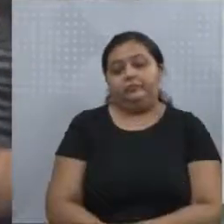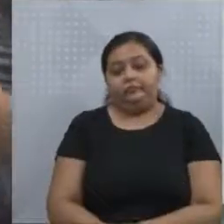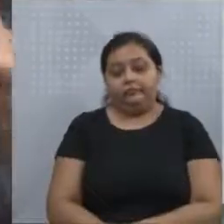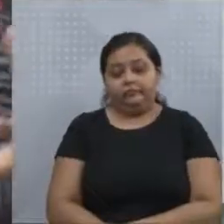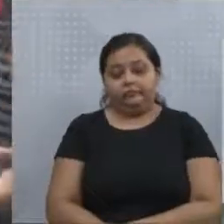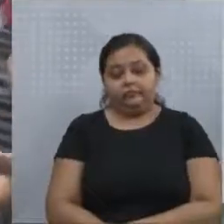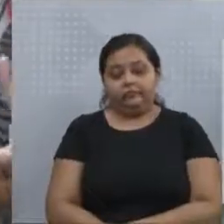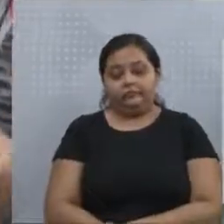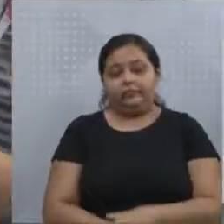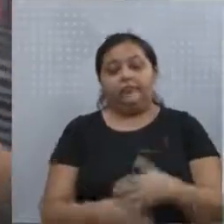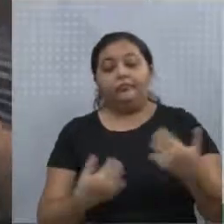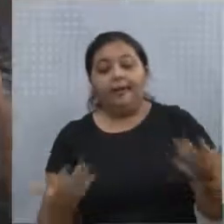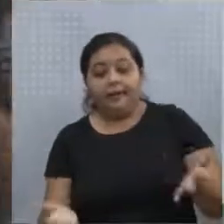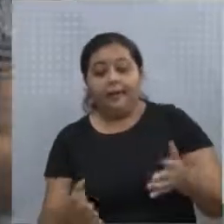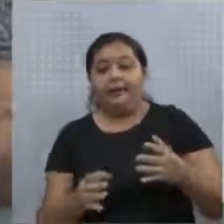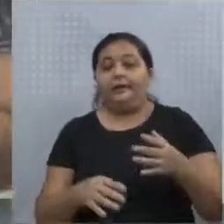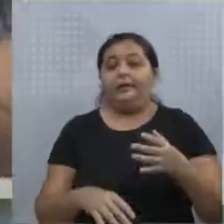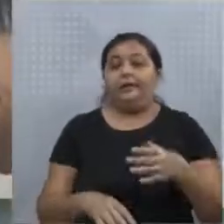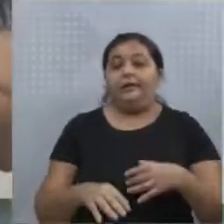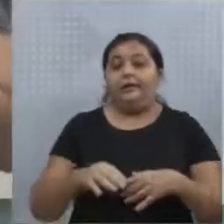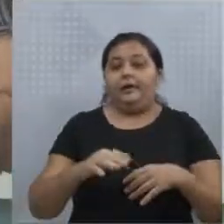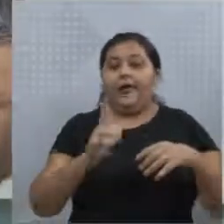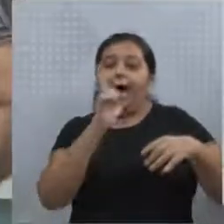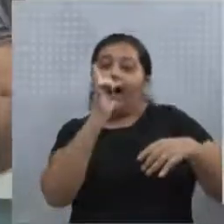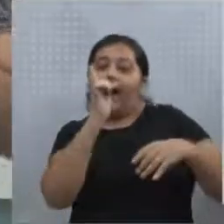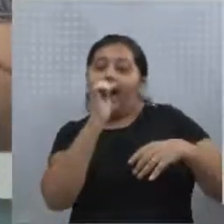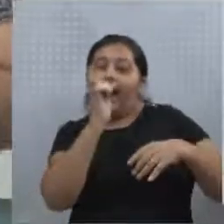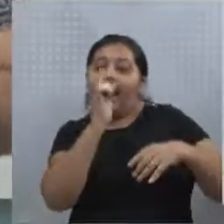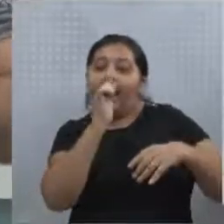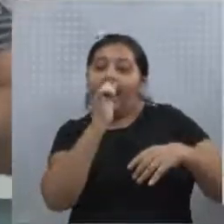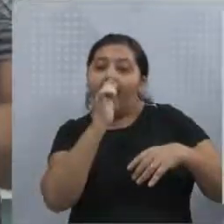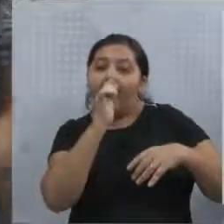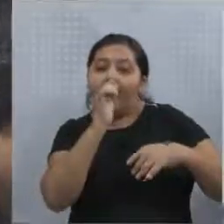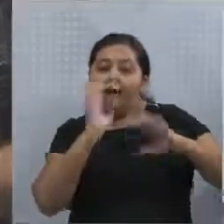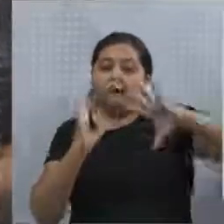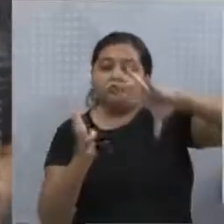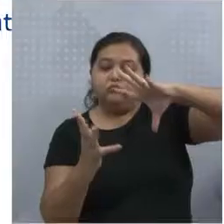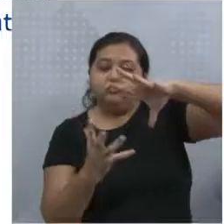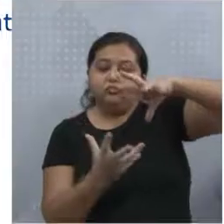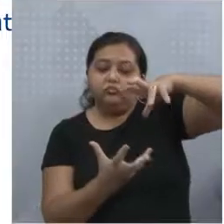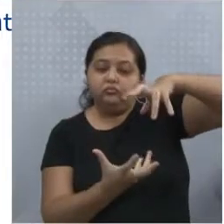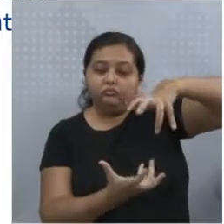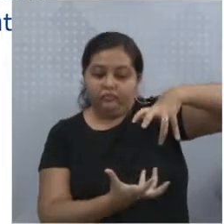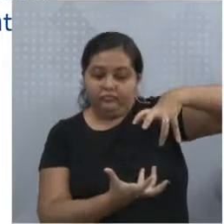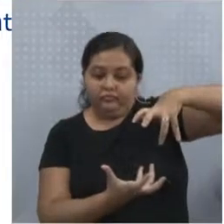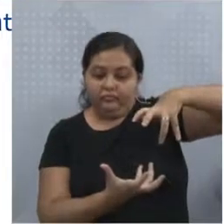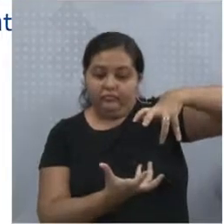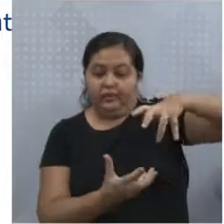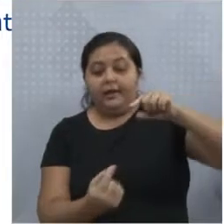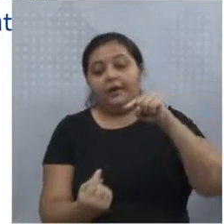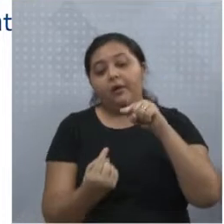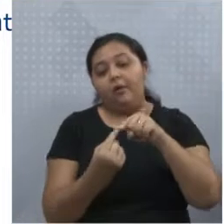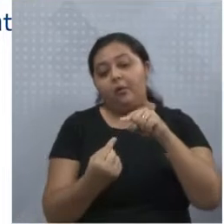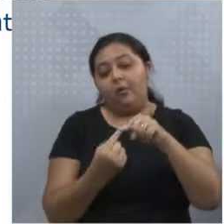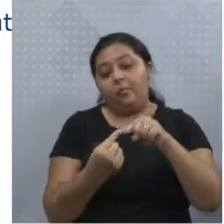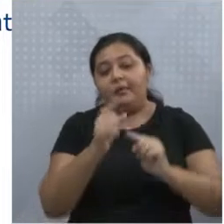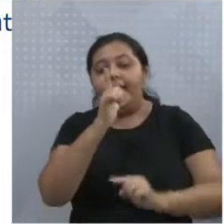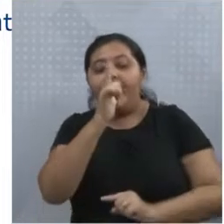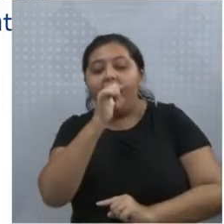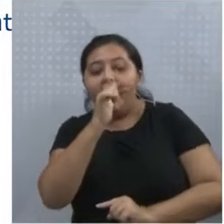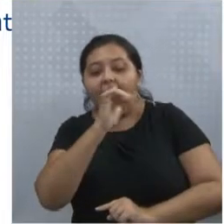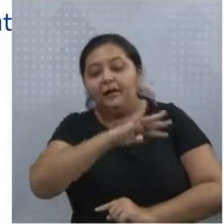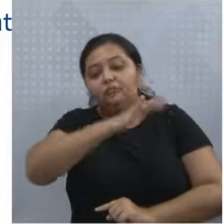E a hidrosfera? Quando se fala em hidro, se fala em água. Logo, a hidrosfera, ela corresponde a toda a parte